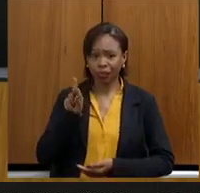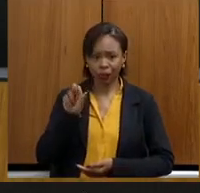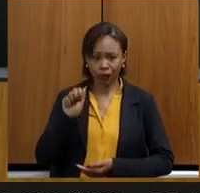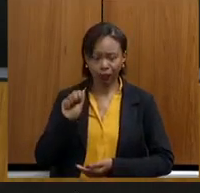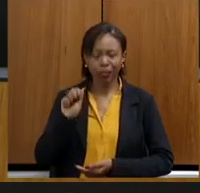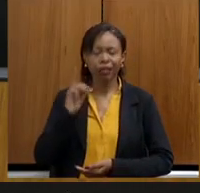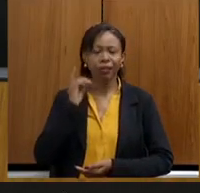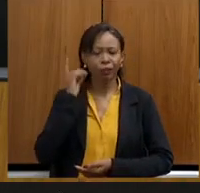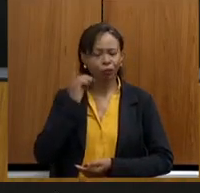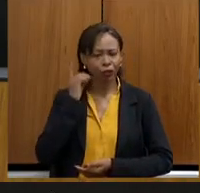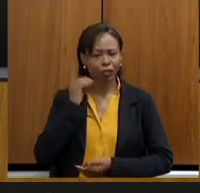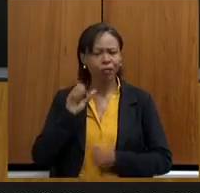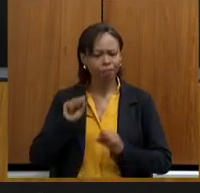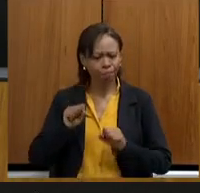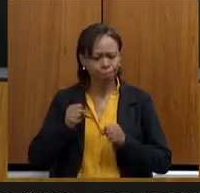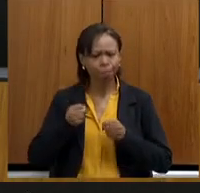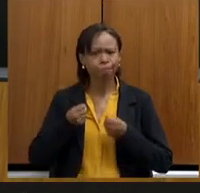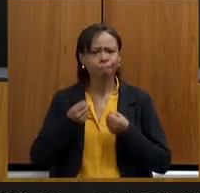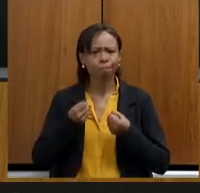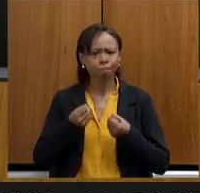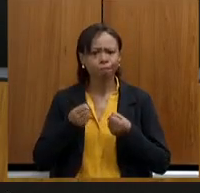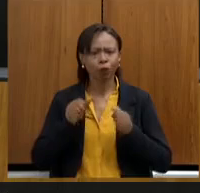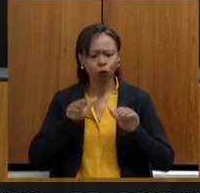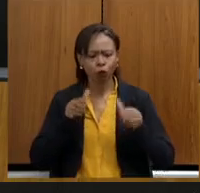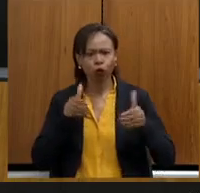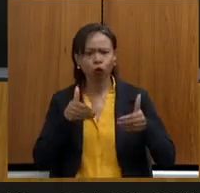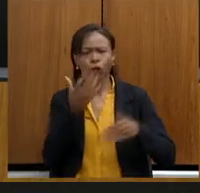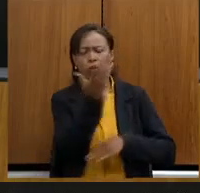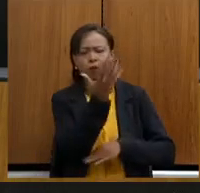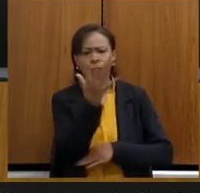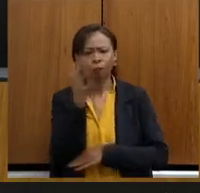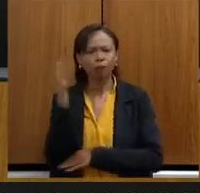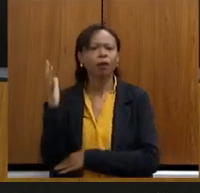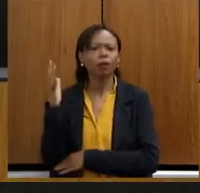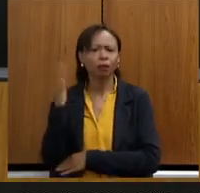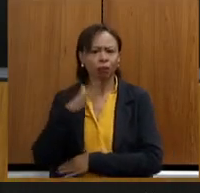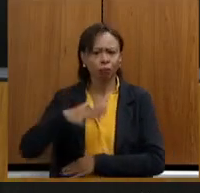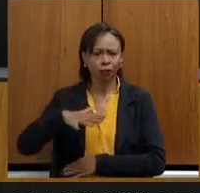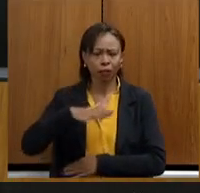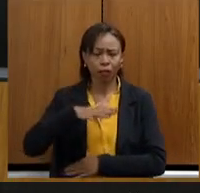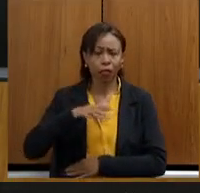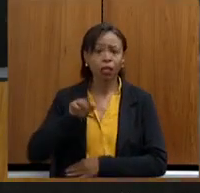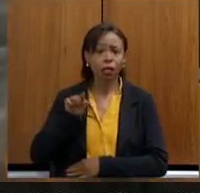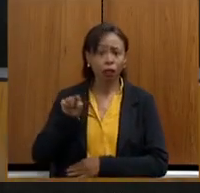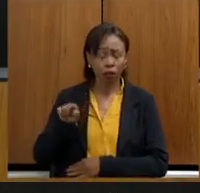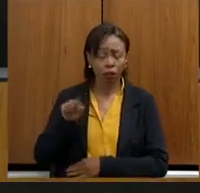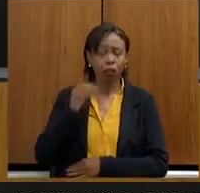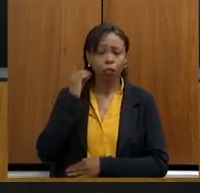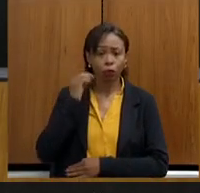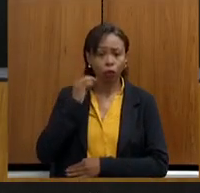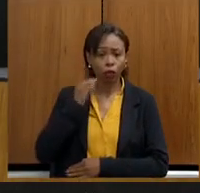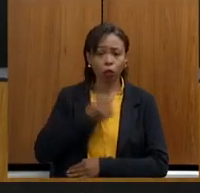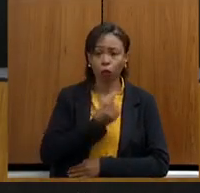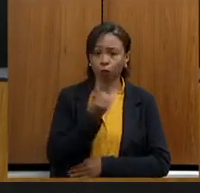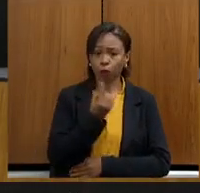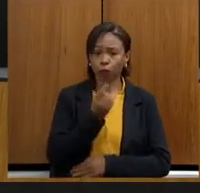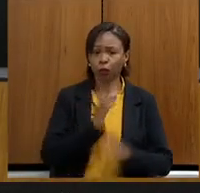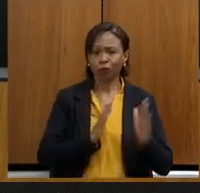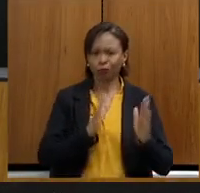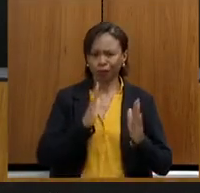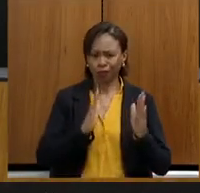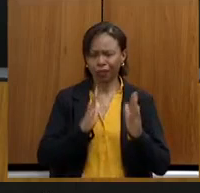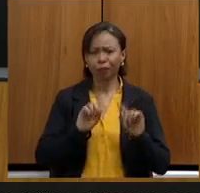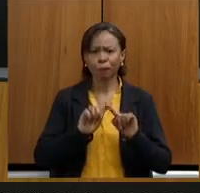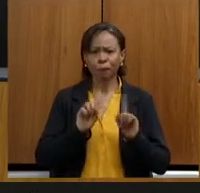uma grande defensora também do meio ambiente, uma deputada aqui que, de primeiro mandato, mas vem se